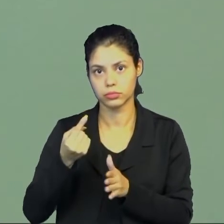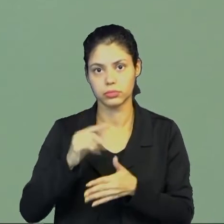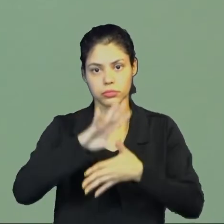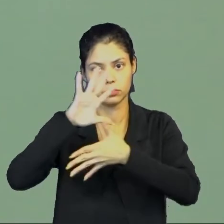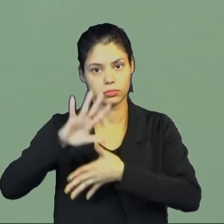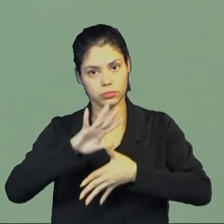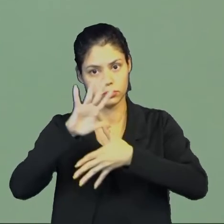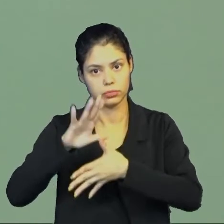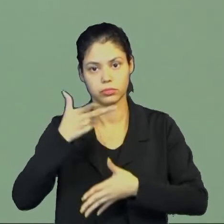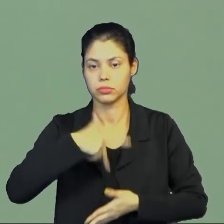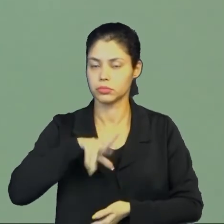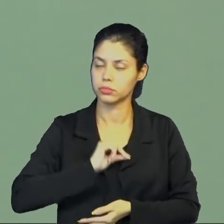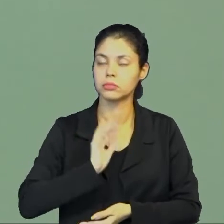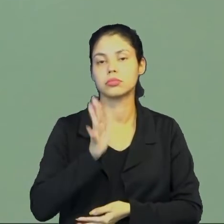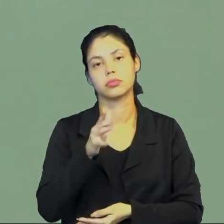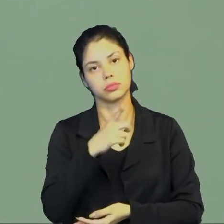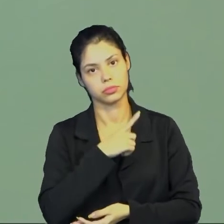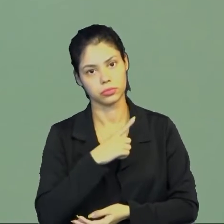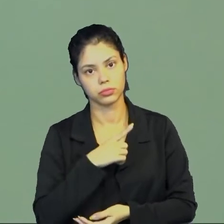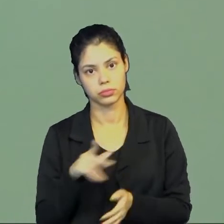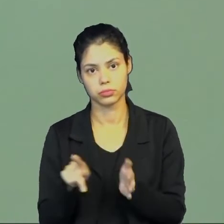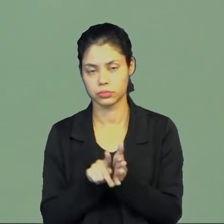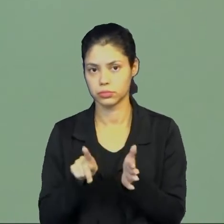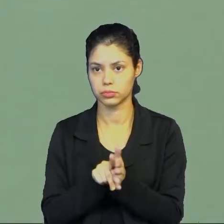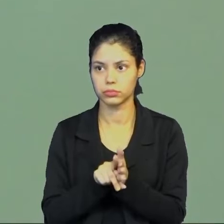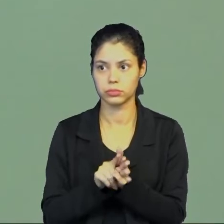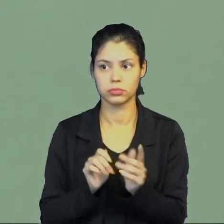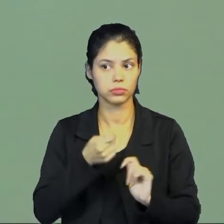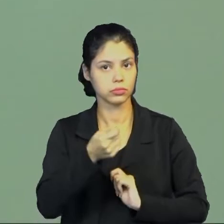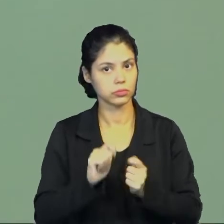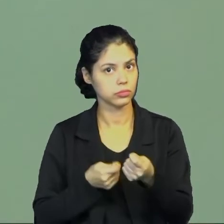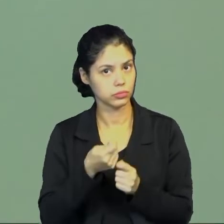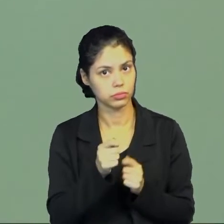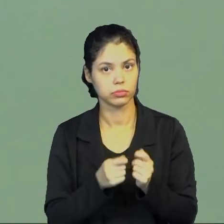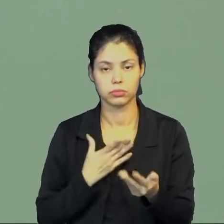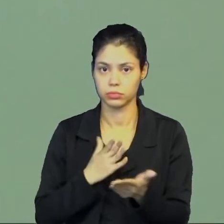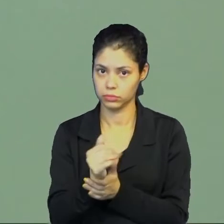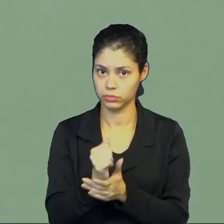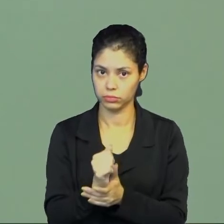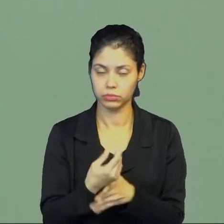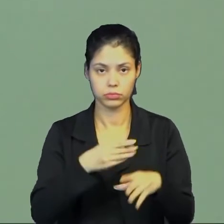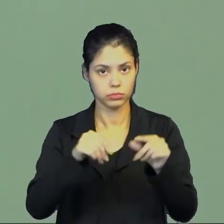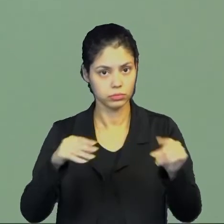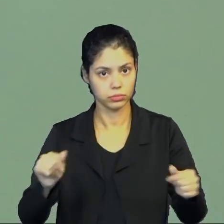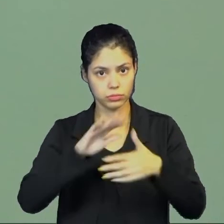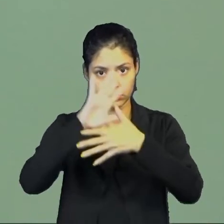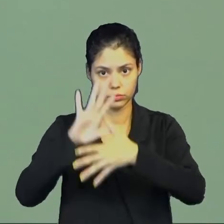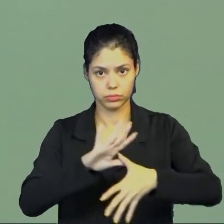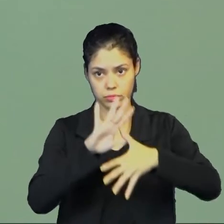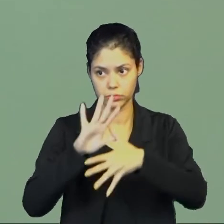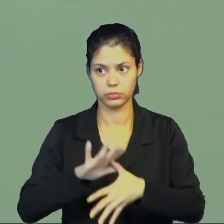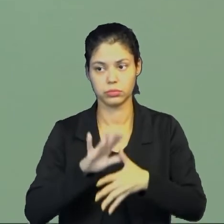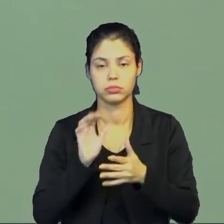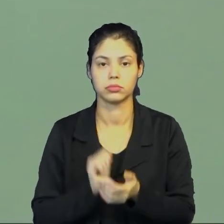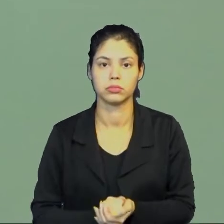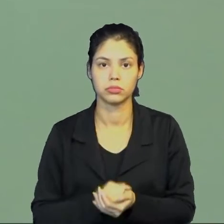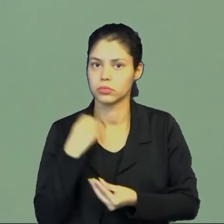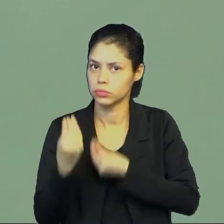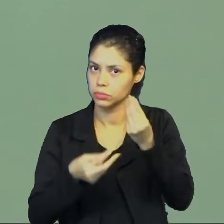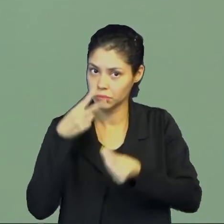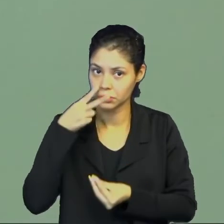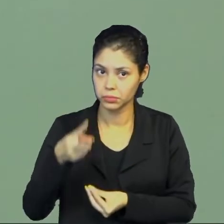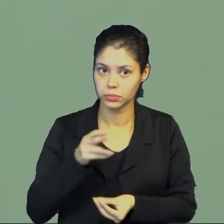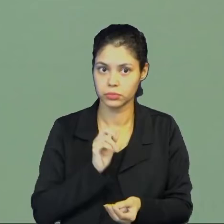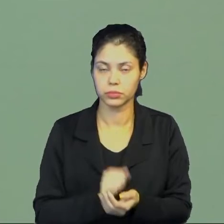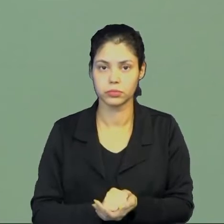às Américas, né, Portugal já tinha ali estabelecido o seu domínio, né, e posse sobre as terras americanas, como a gente